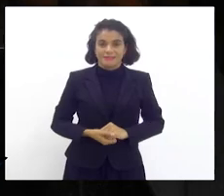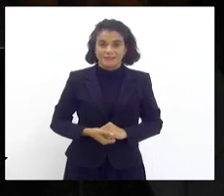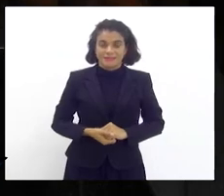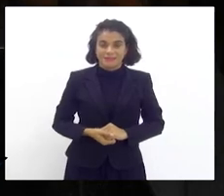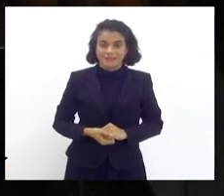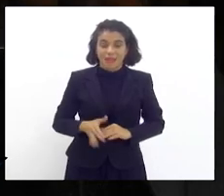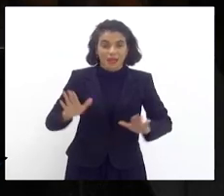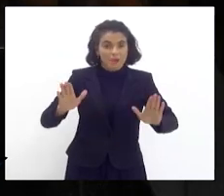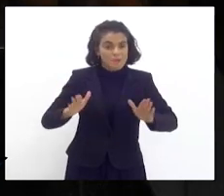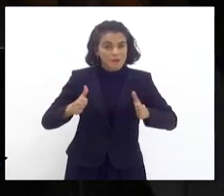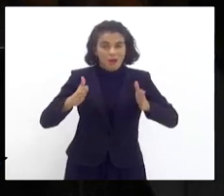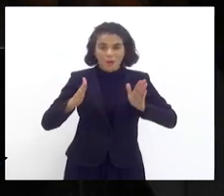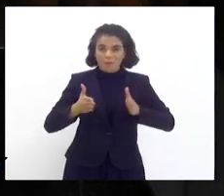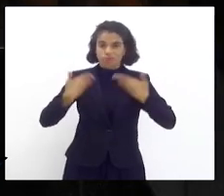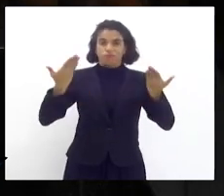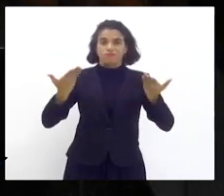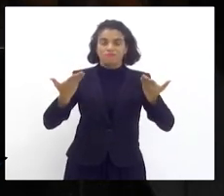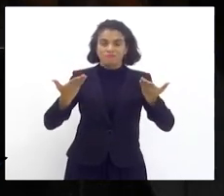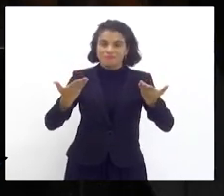E, para surpresa minha,